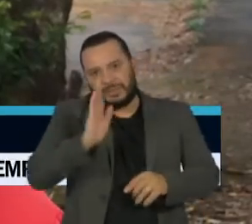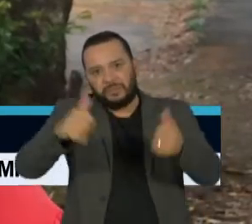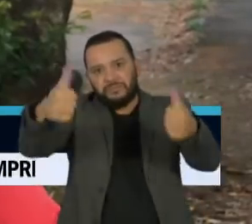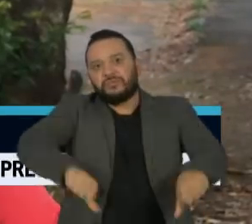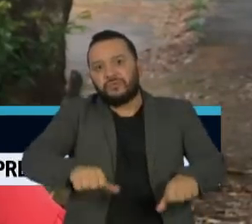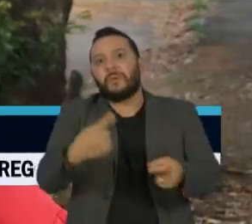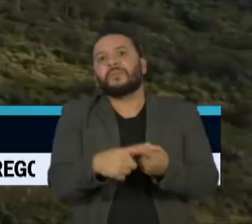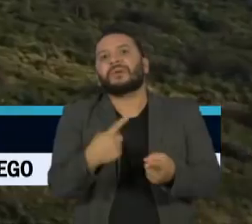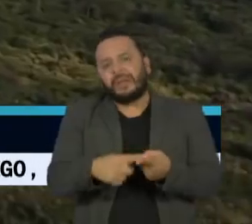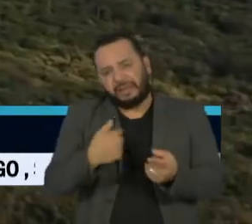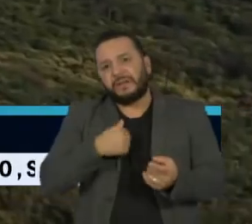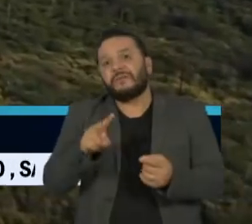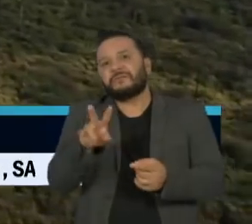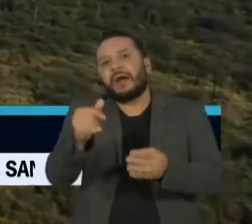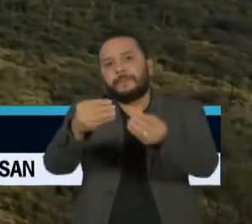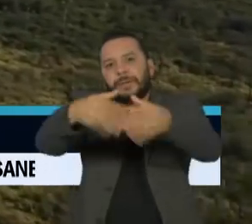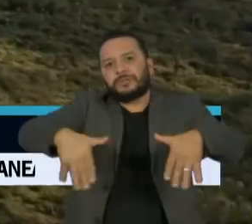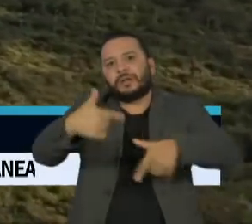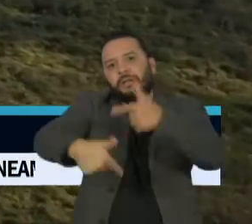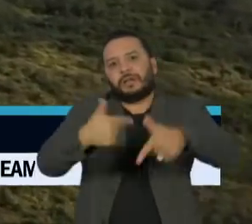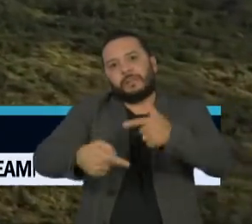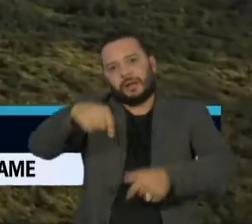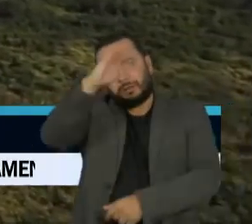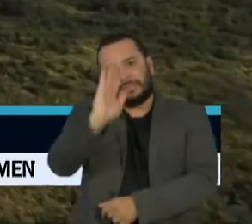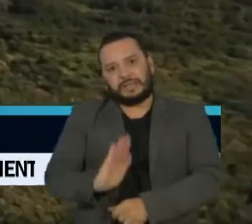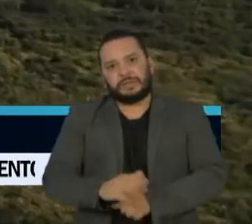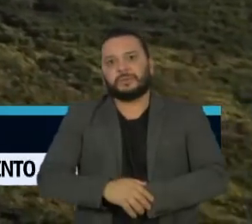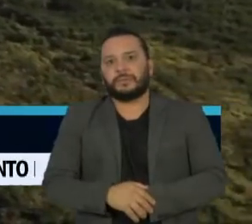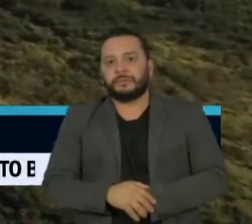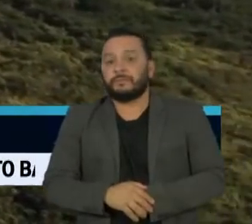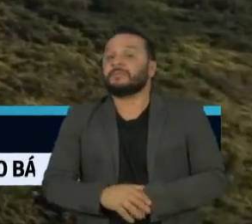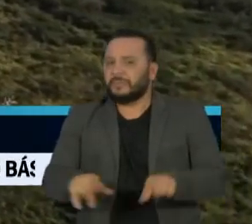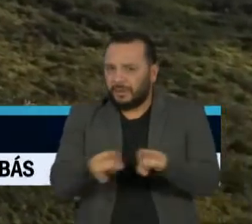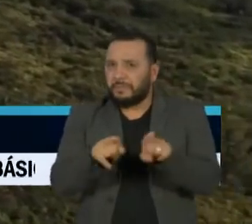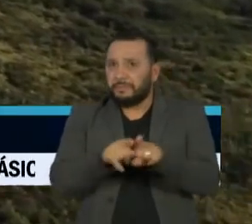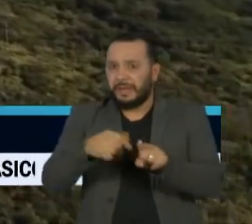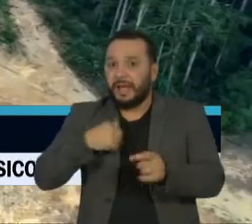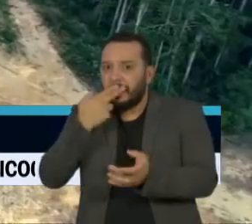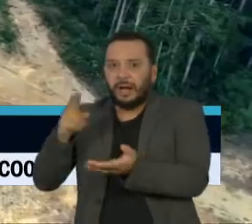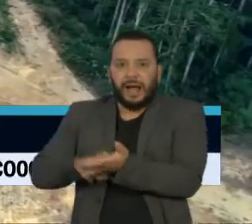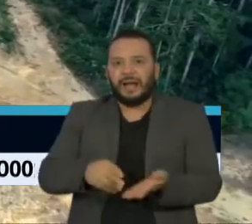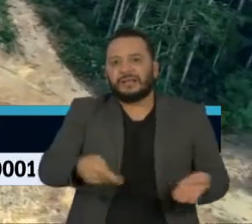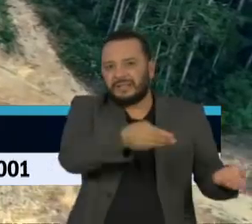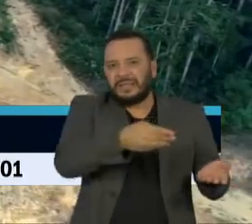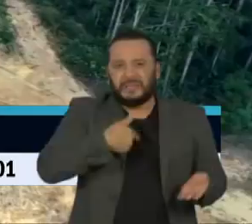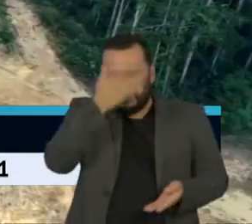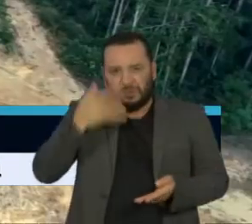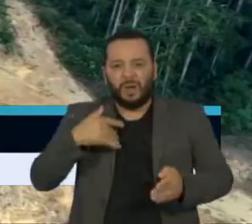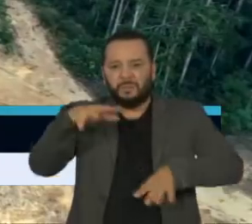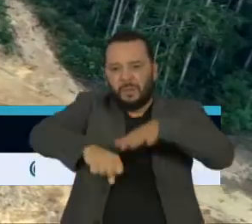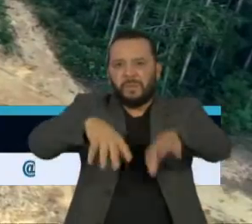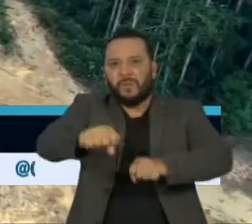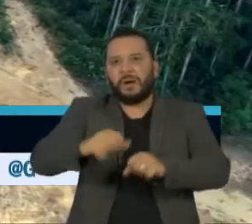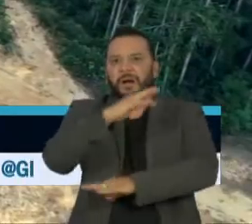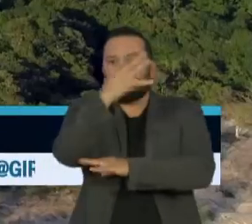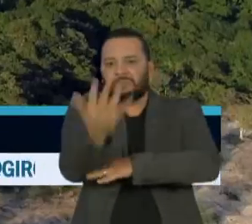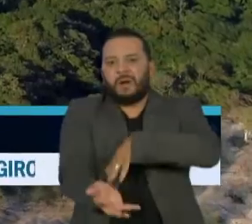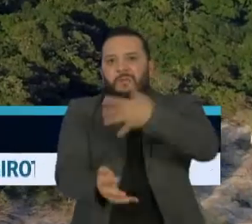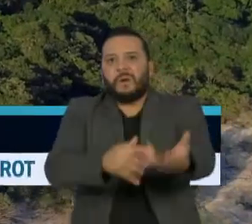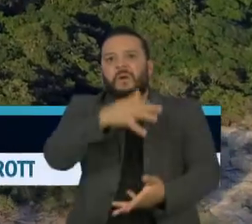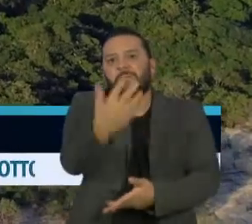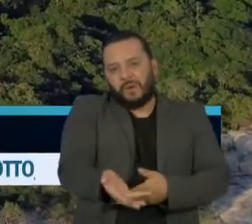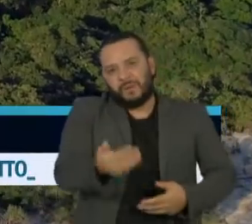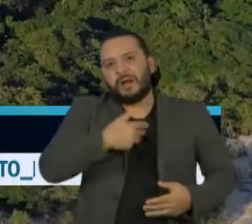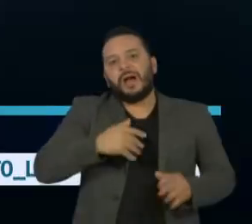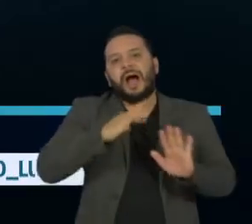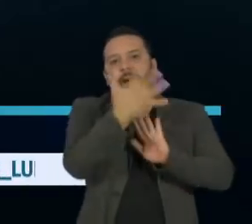empregos no Brasil. A carta ainda diz que a medida incentivará a apropriação de terras, o desmatamento e a sobrevivência